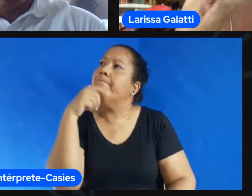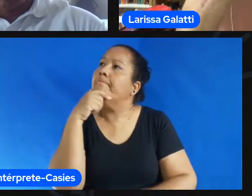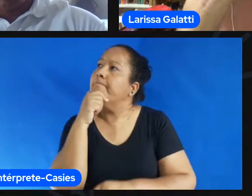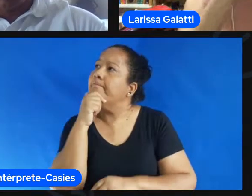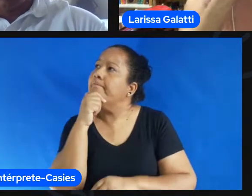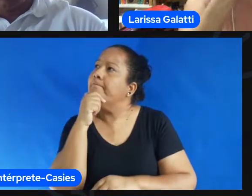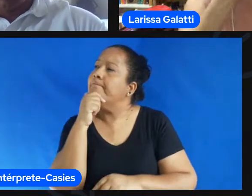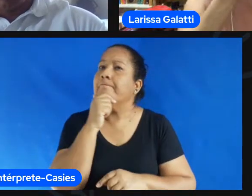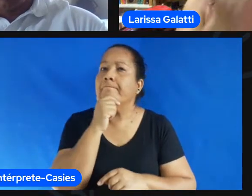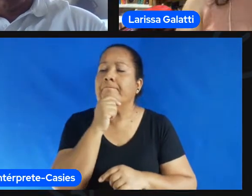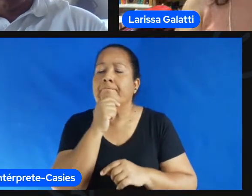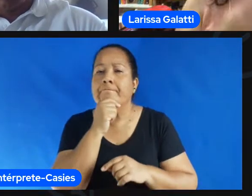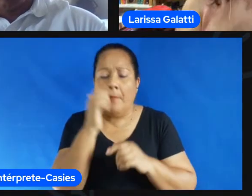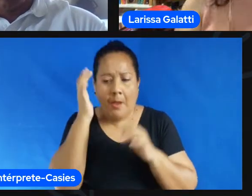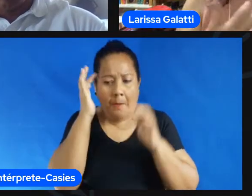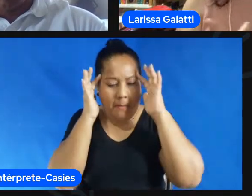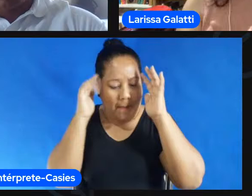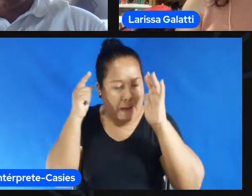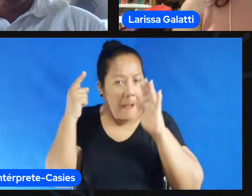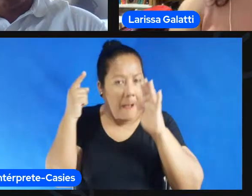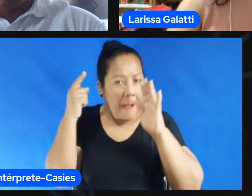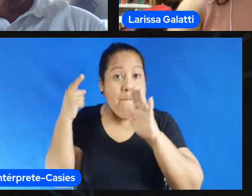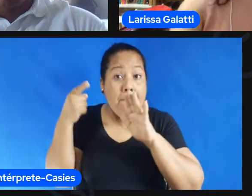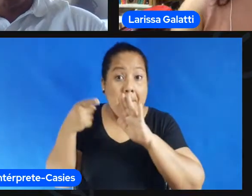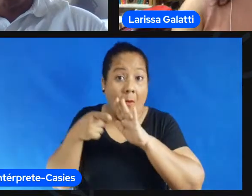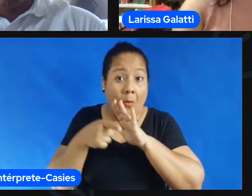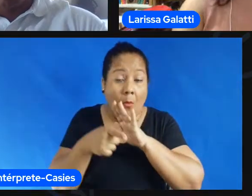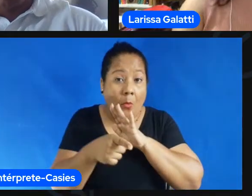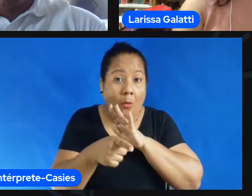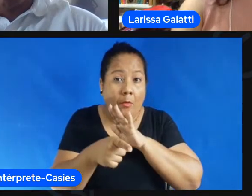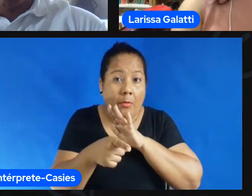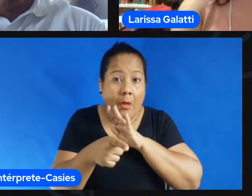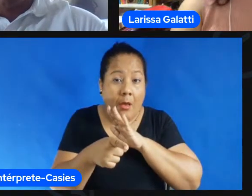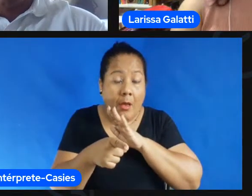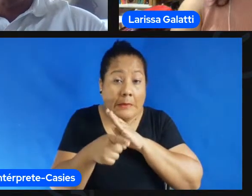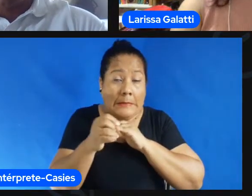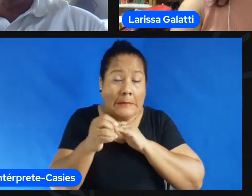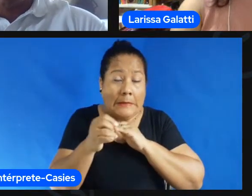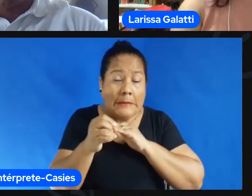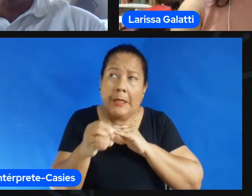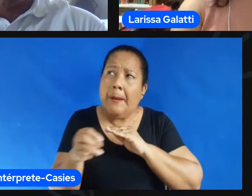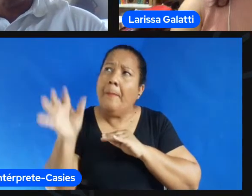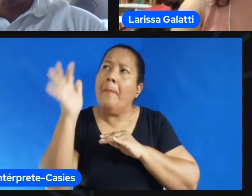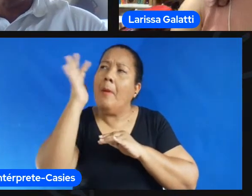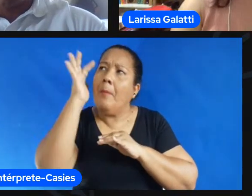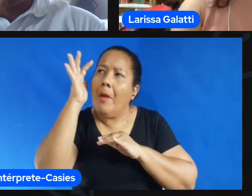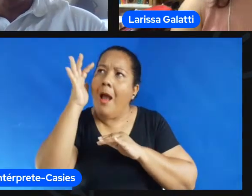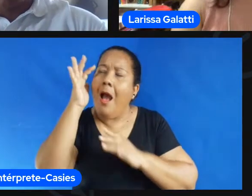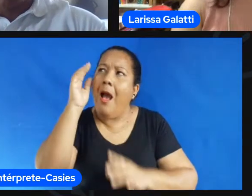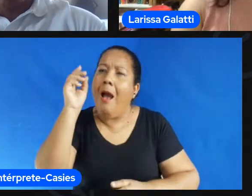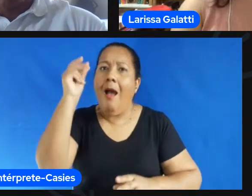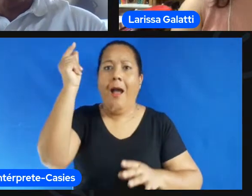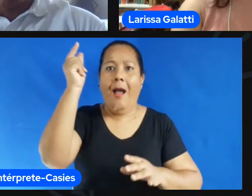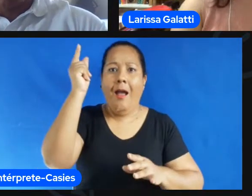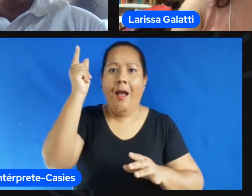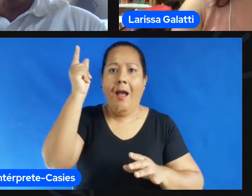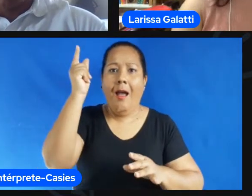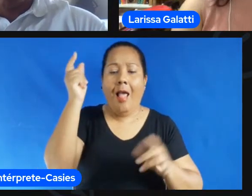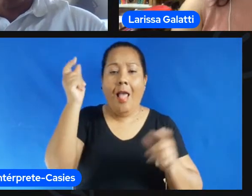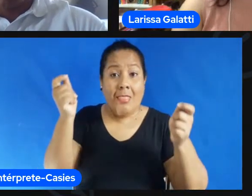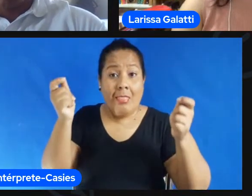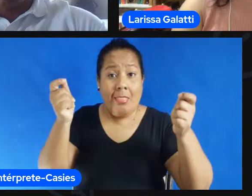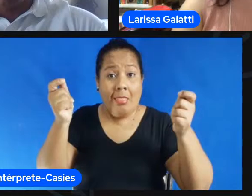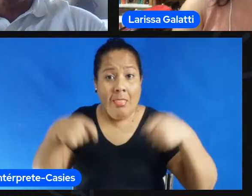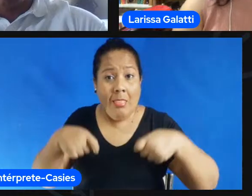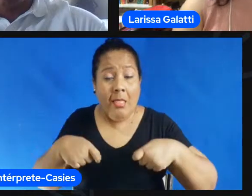nível mais profundo em que eu consigo dar sentido pras coisas né então a gente tentar sempre